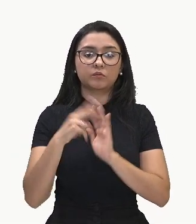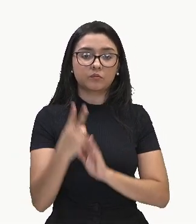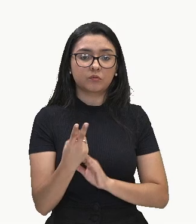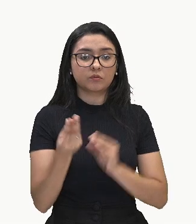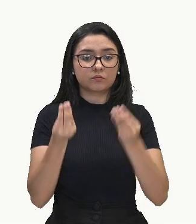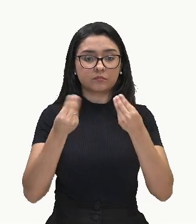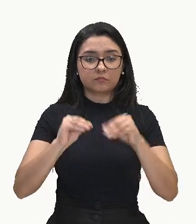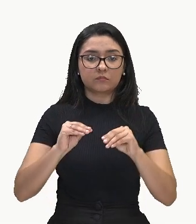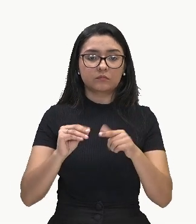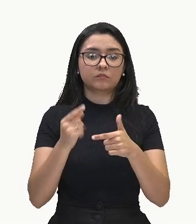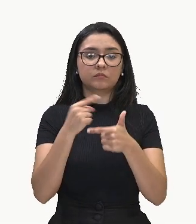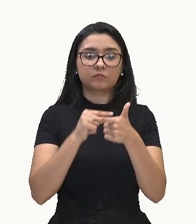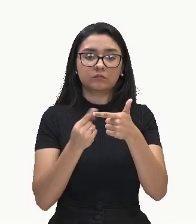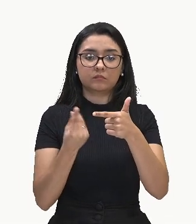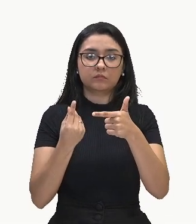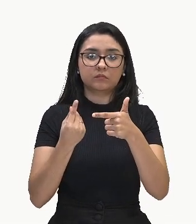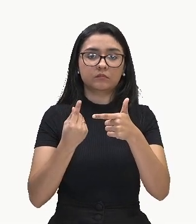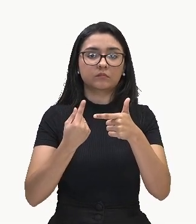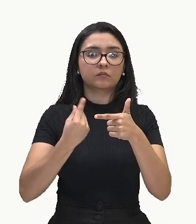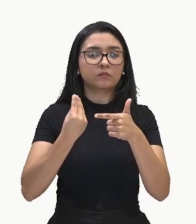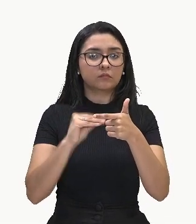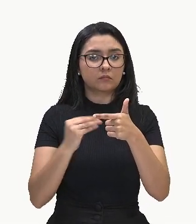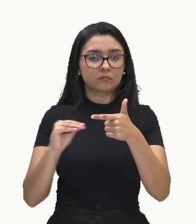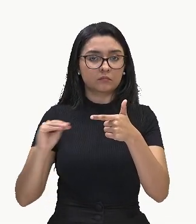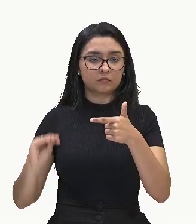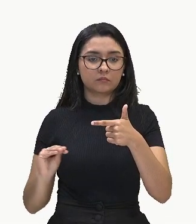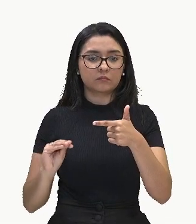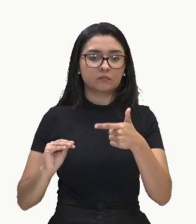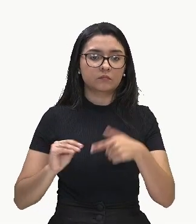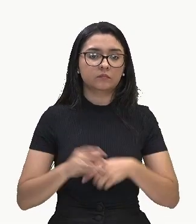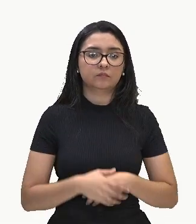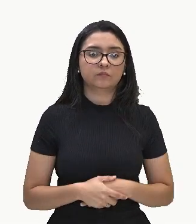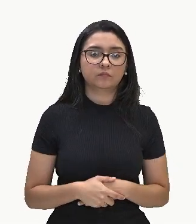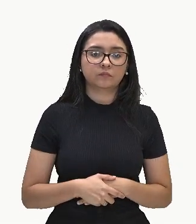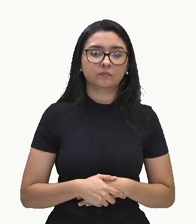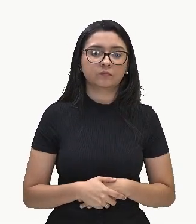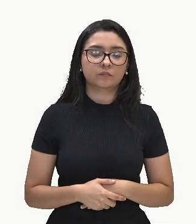E agora eu vou somar com o próximo.